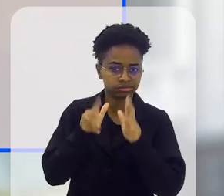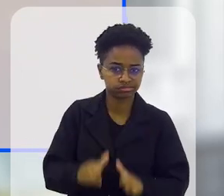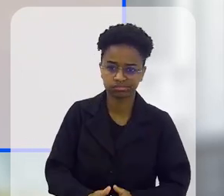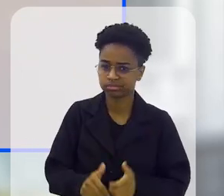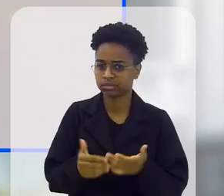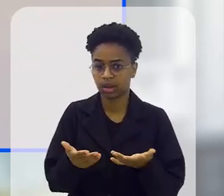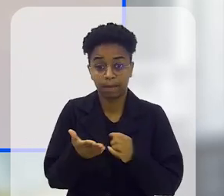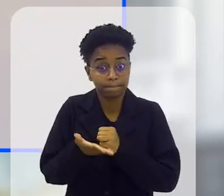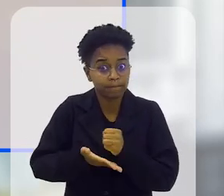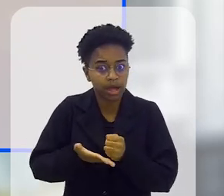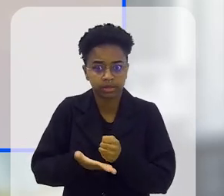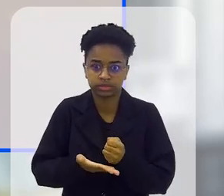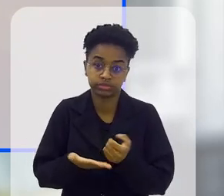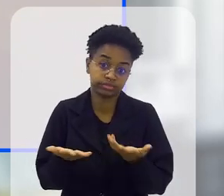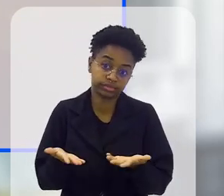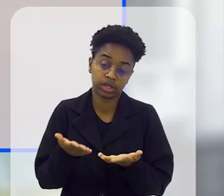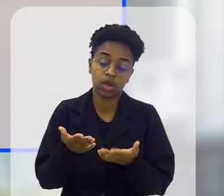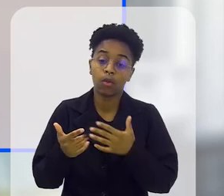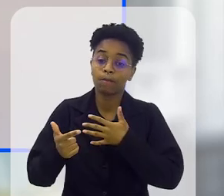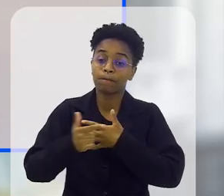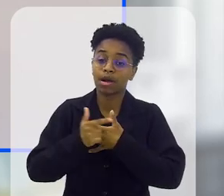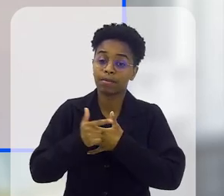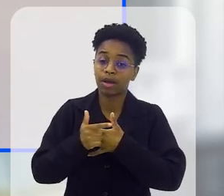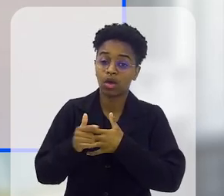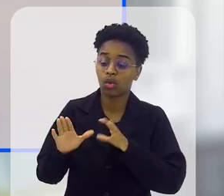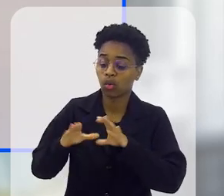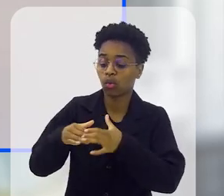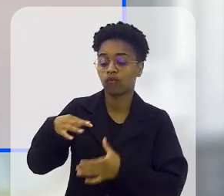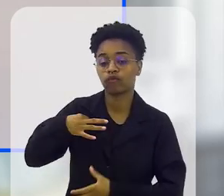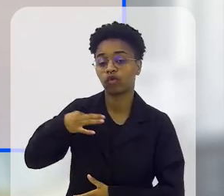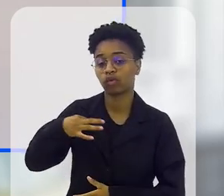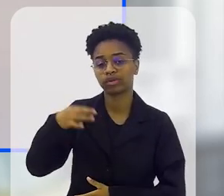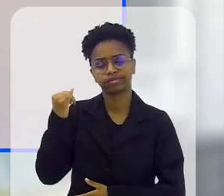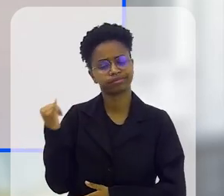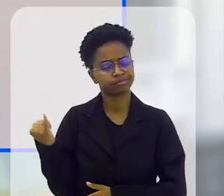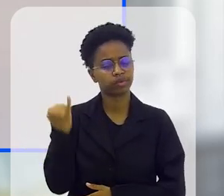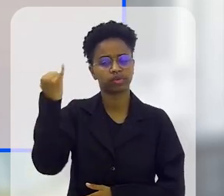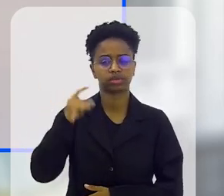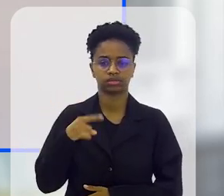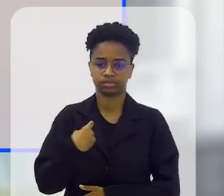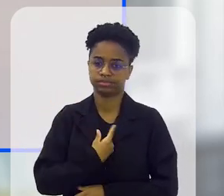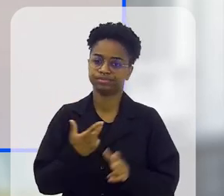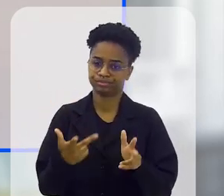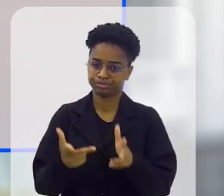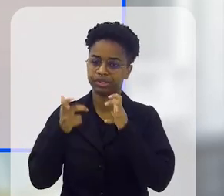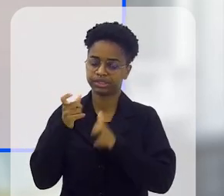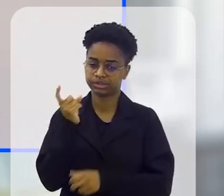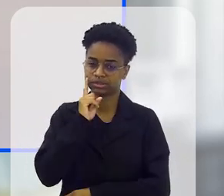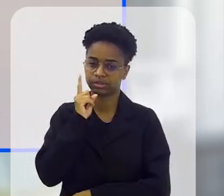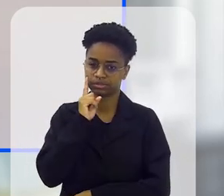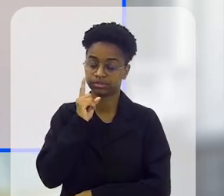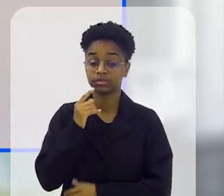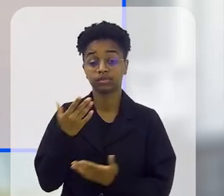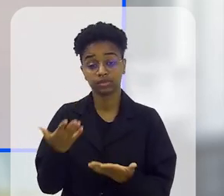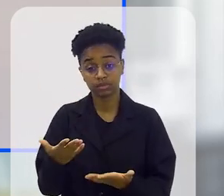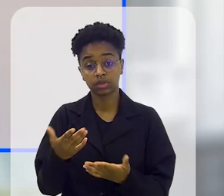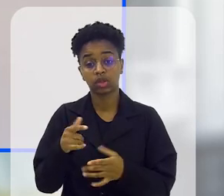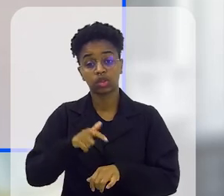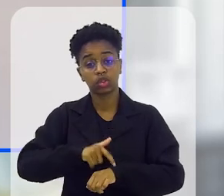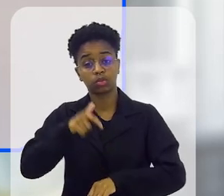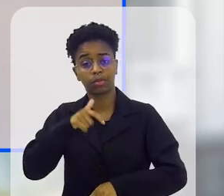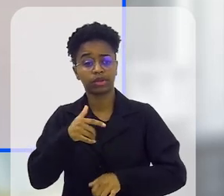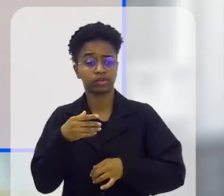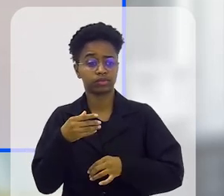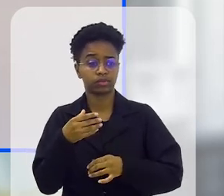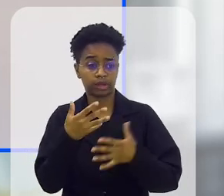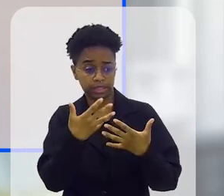de limpeza básicos. Então o papel do voluntariado é muitíssimo importante, a gente percebe isso no dia a dia. Como eu falei, na adesão